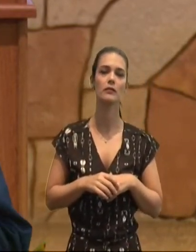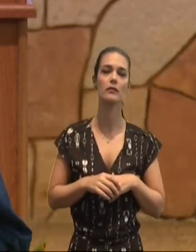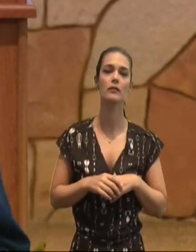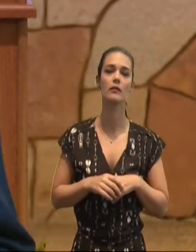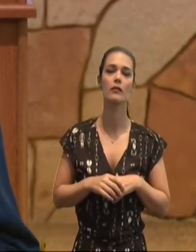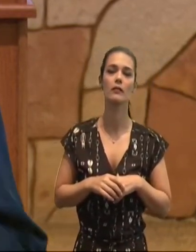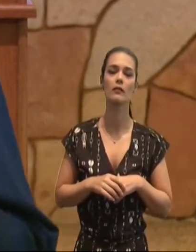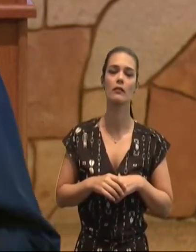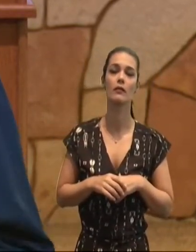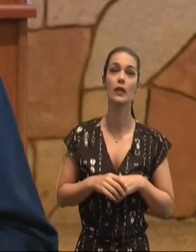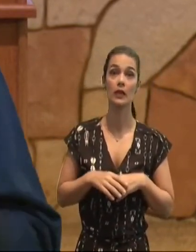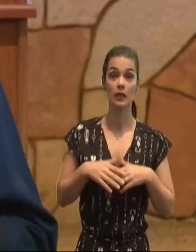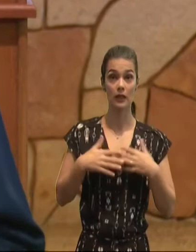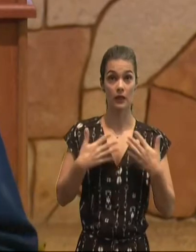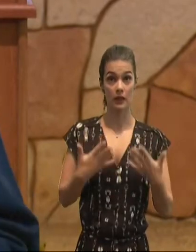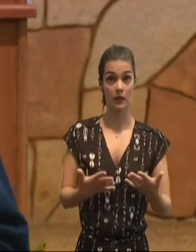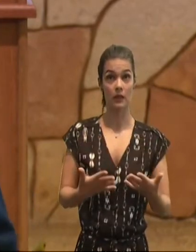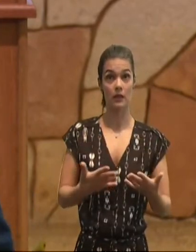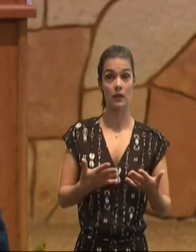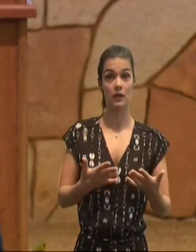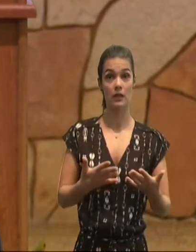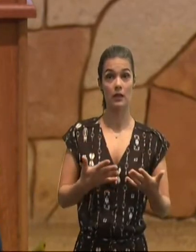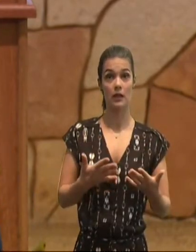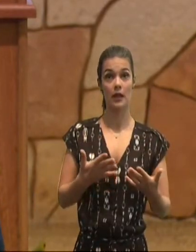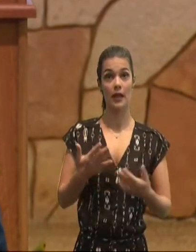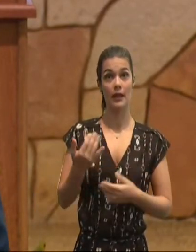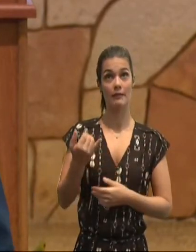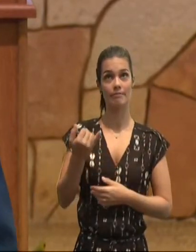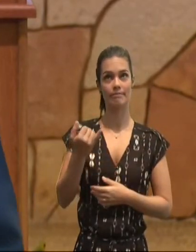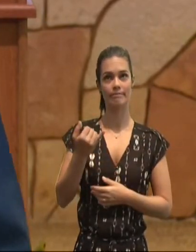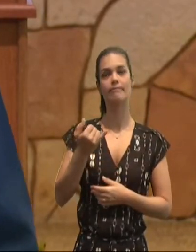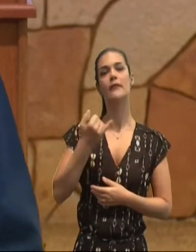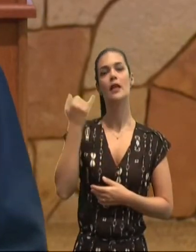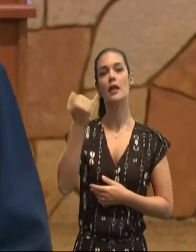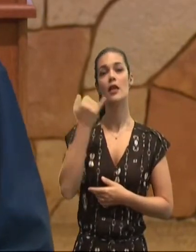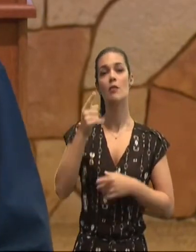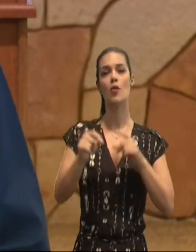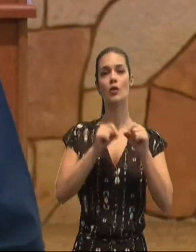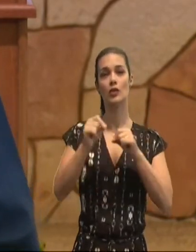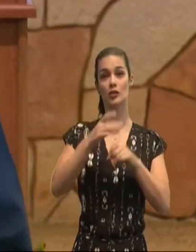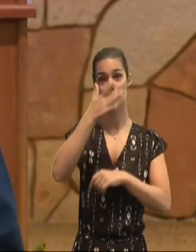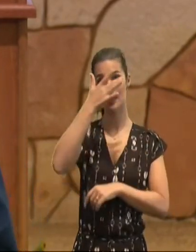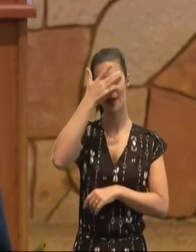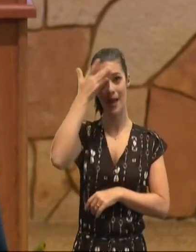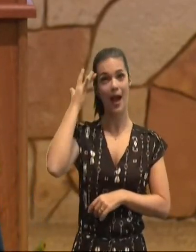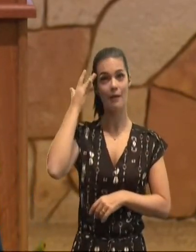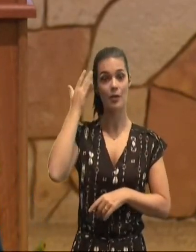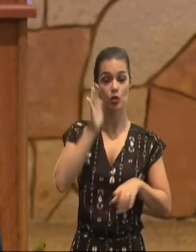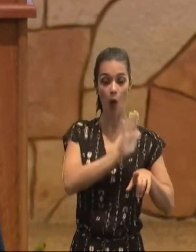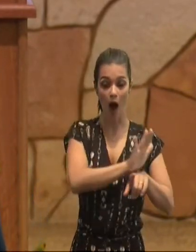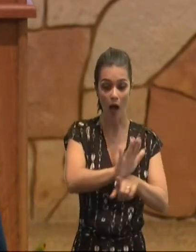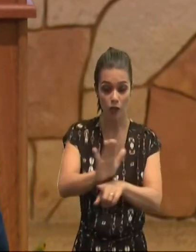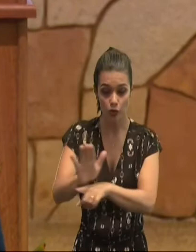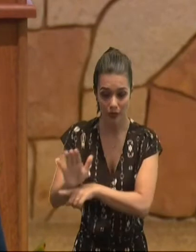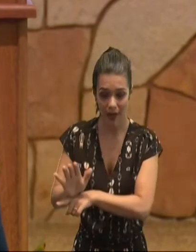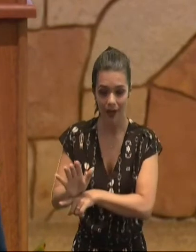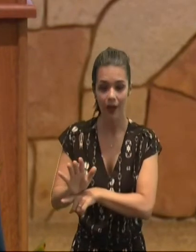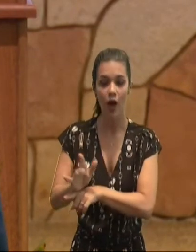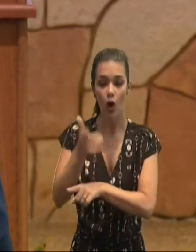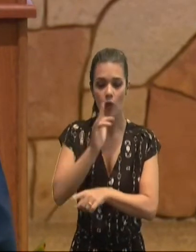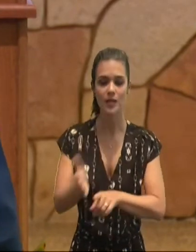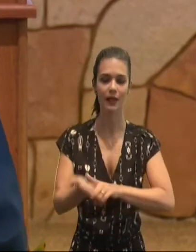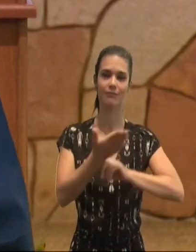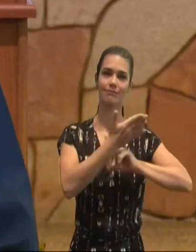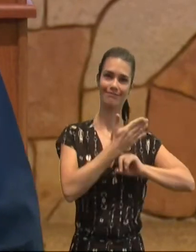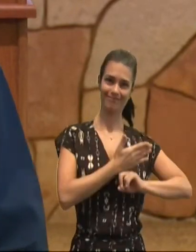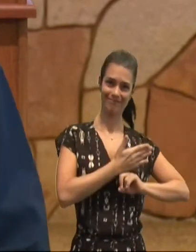aquilo que o homem semear, isso, também, se fará, porque, o que semeia, para a sua própria carne, da carne, colherá a corrupção, mas,